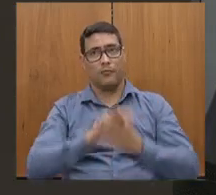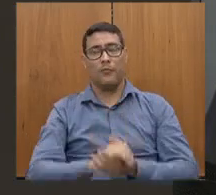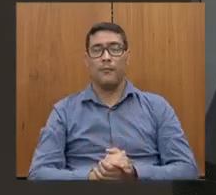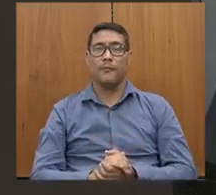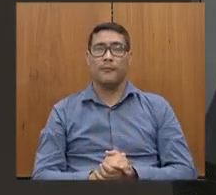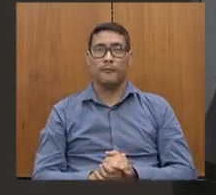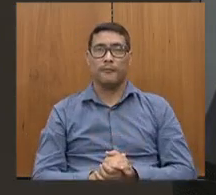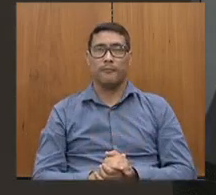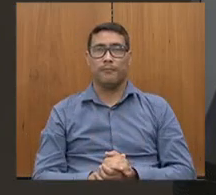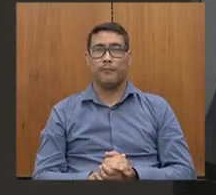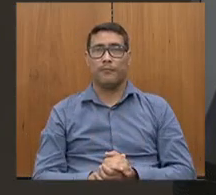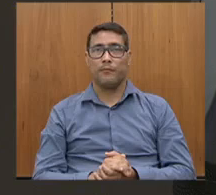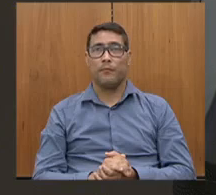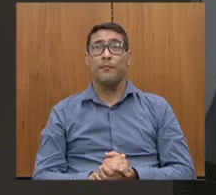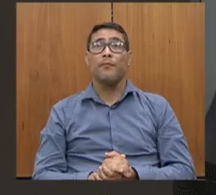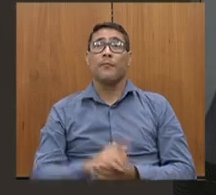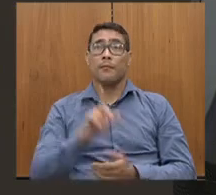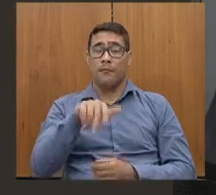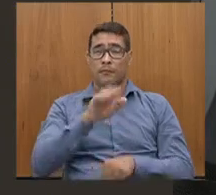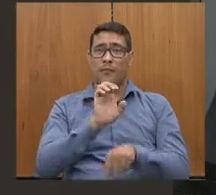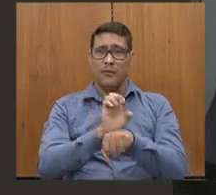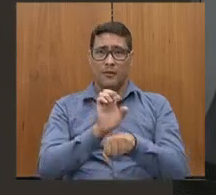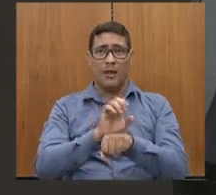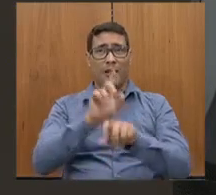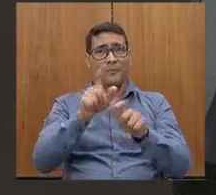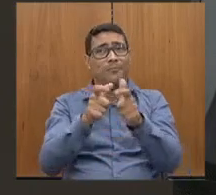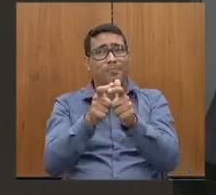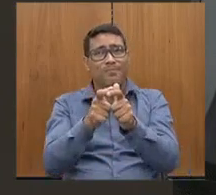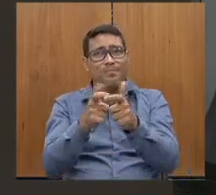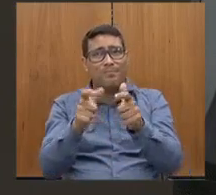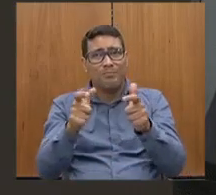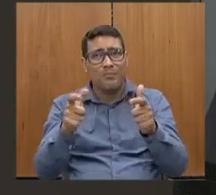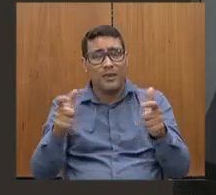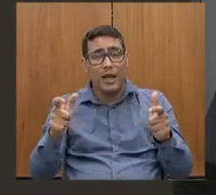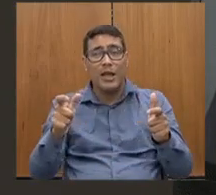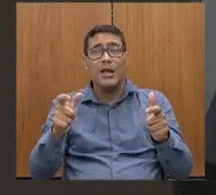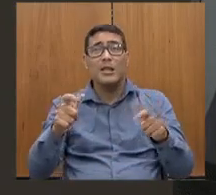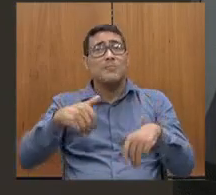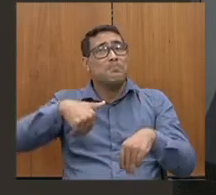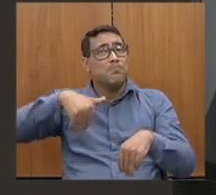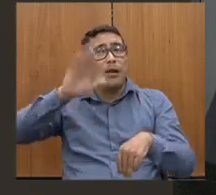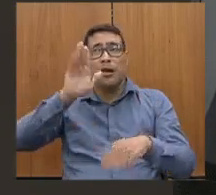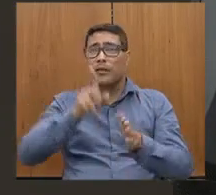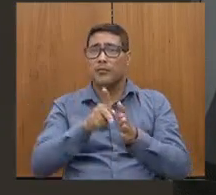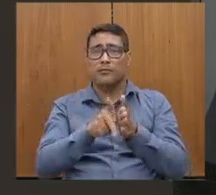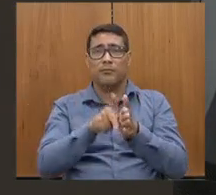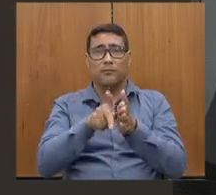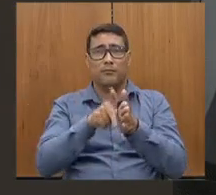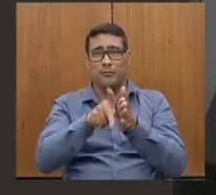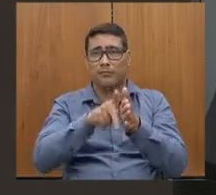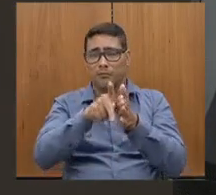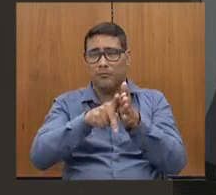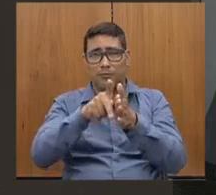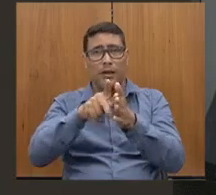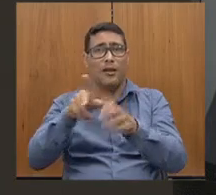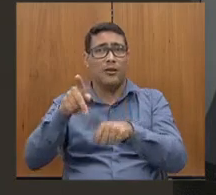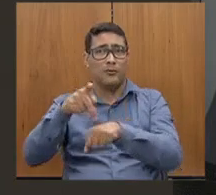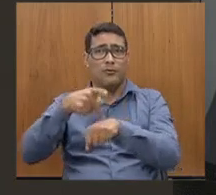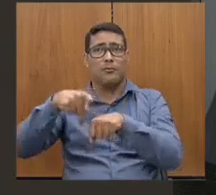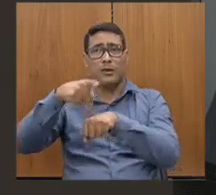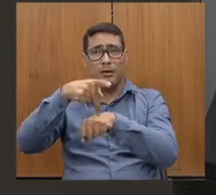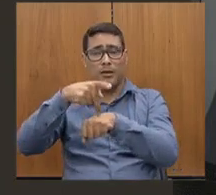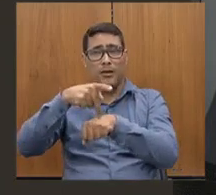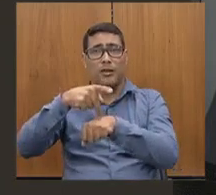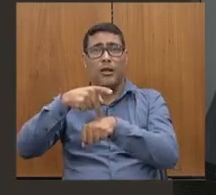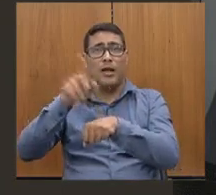E nós temos um Estado grande, a maior malha rodoviária do país. Na região a